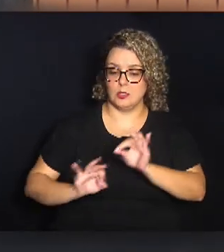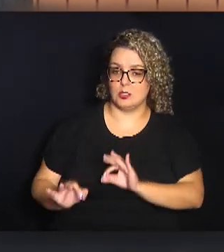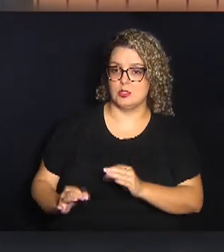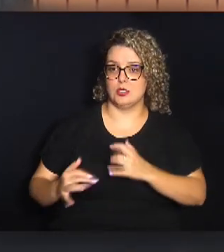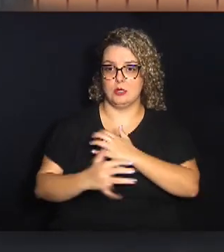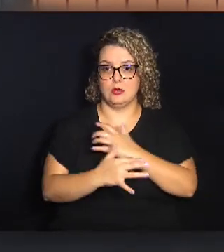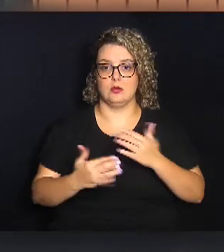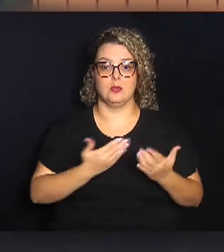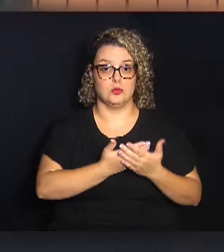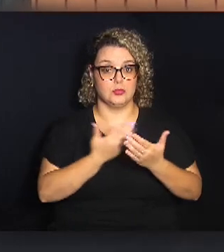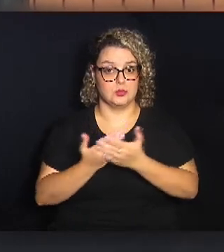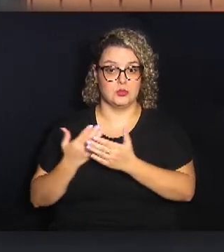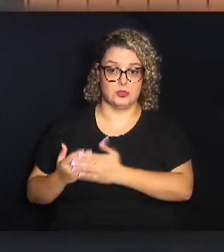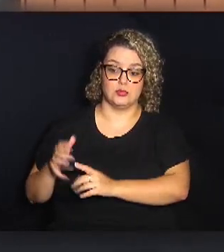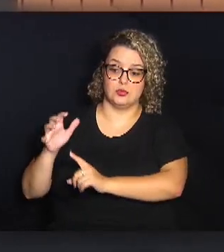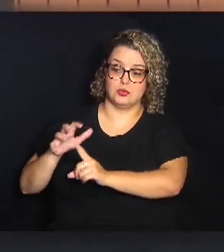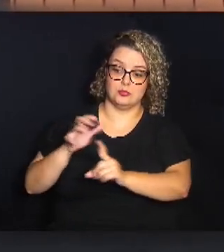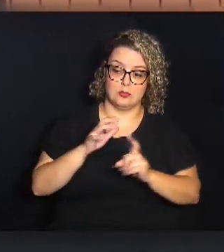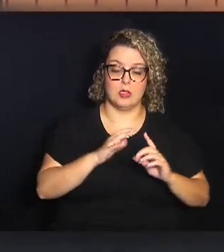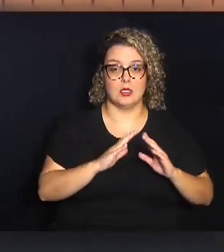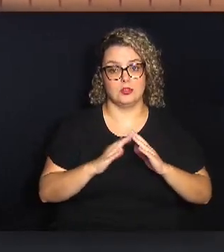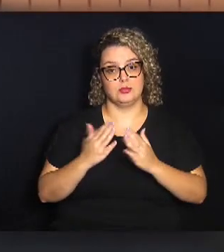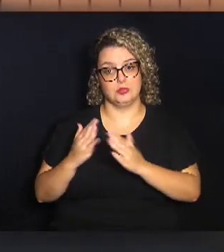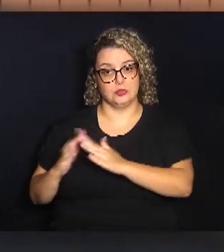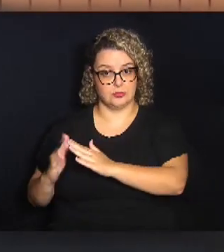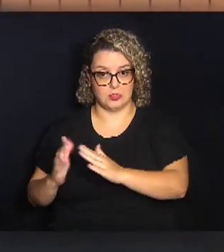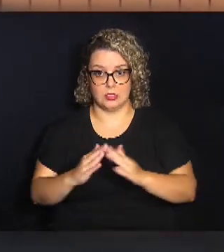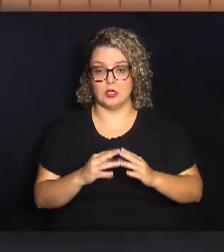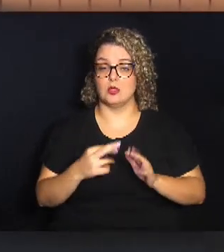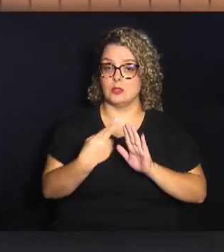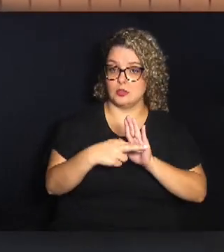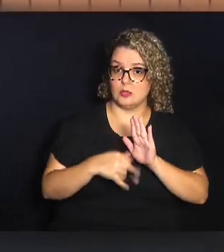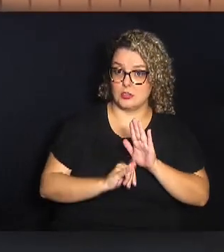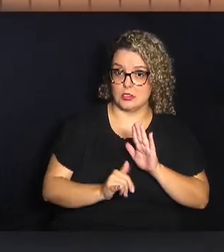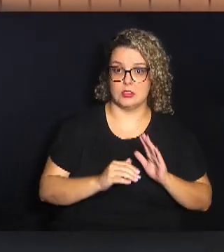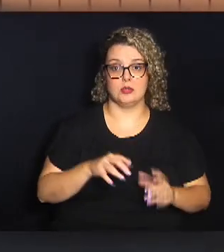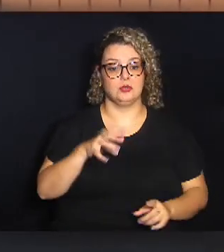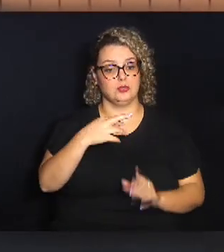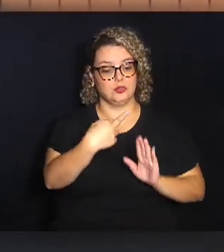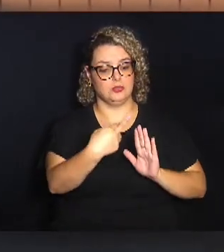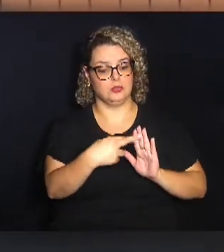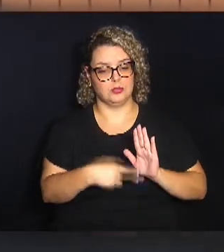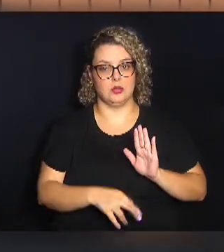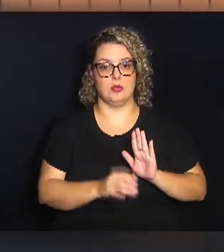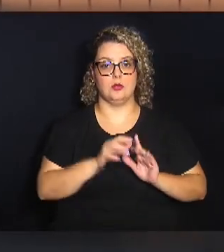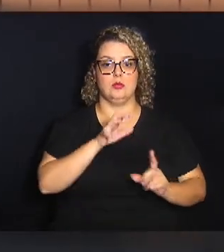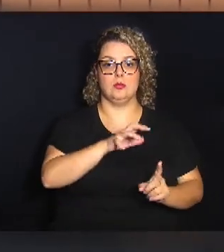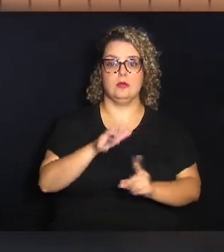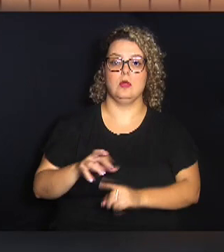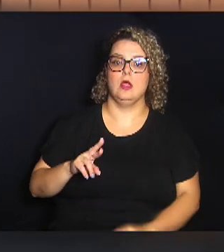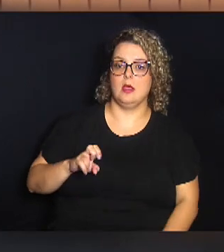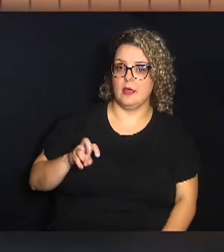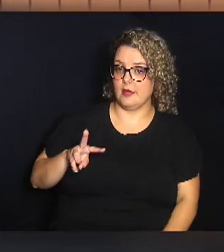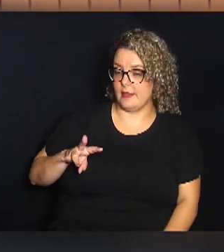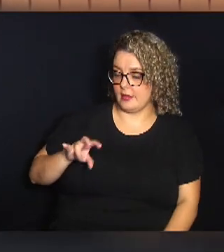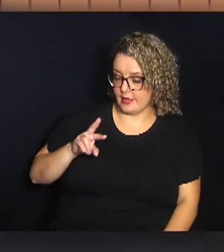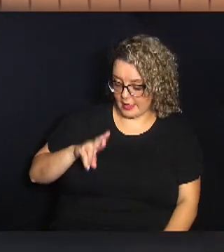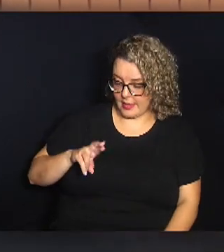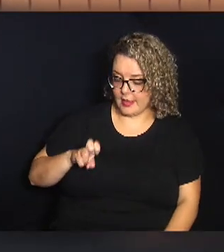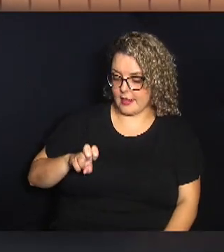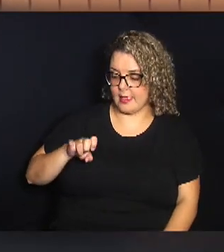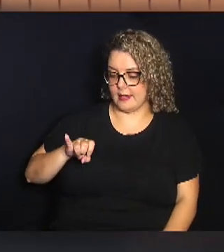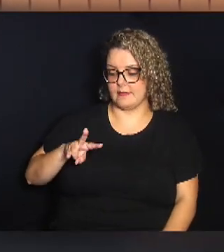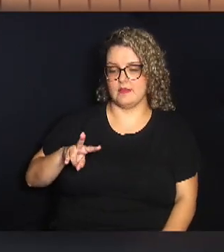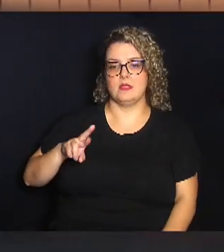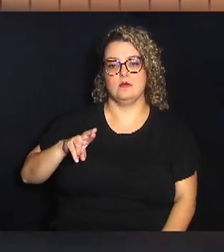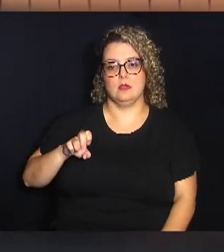estudos de impacto de vizinhança e o relatório de impacto de vizinhança, que é o REIV e o RIV, e fiscalização, não